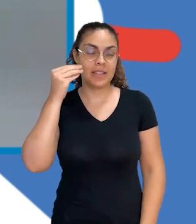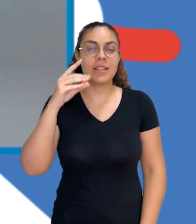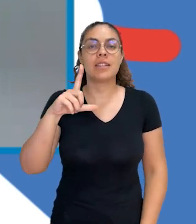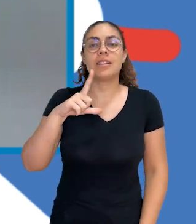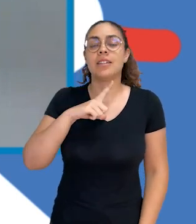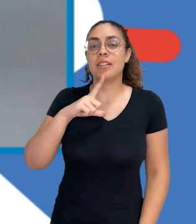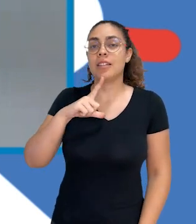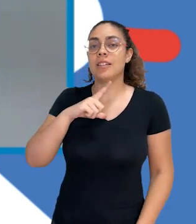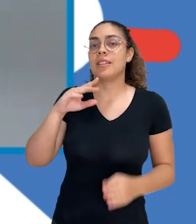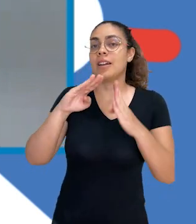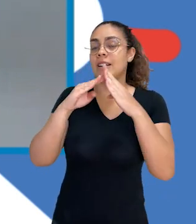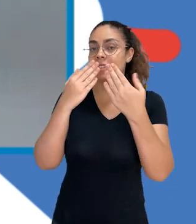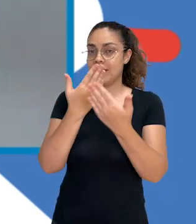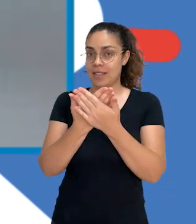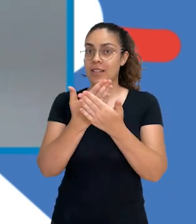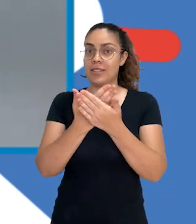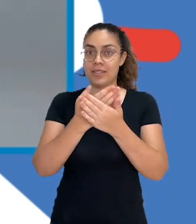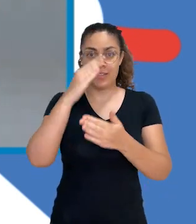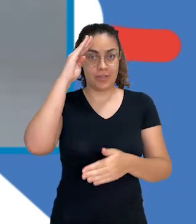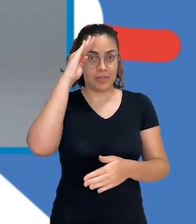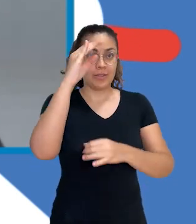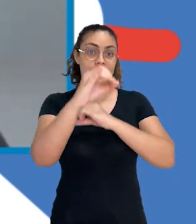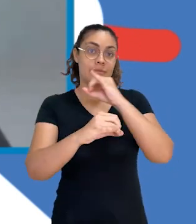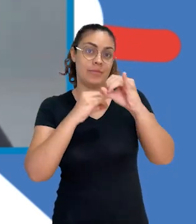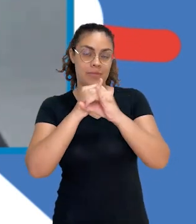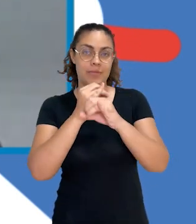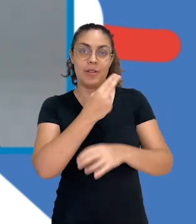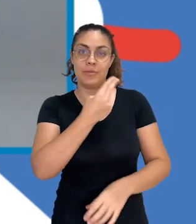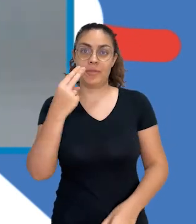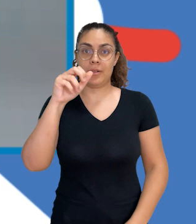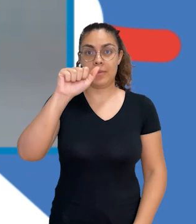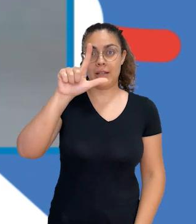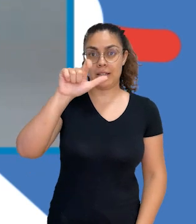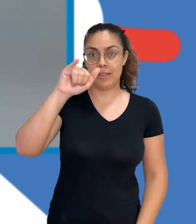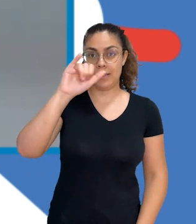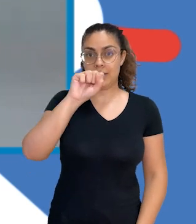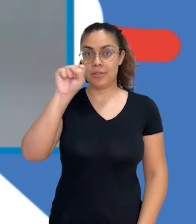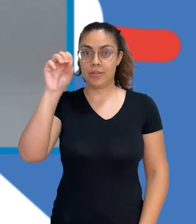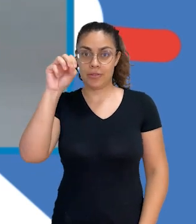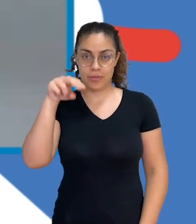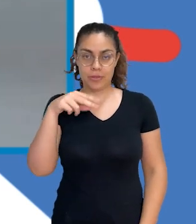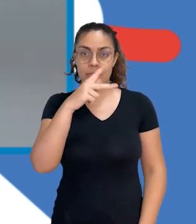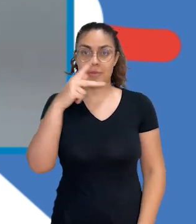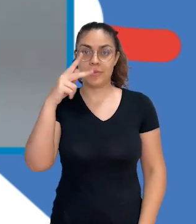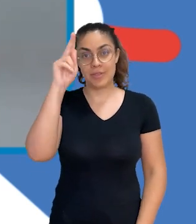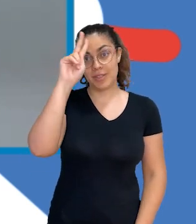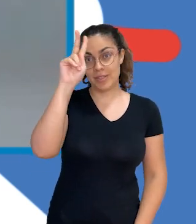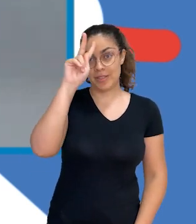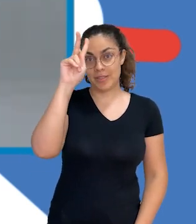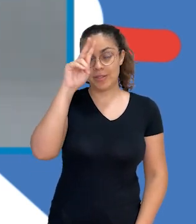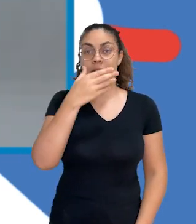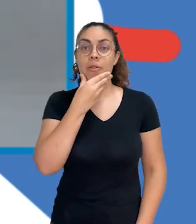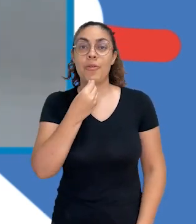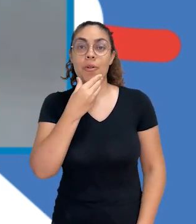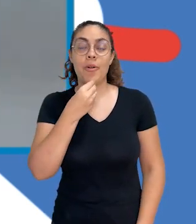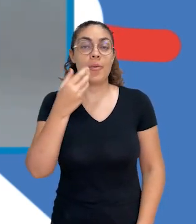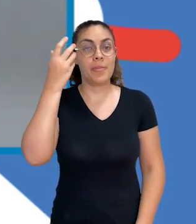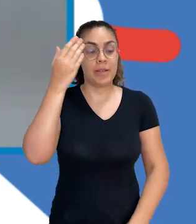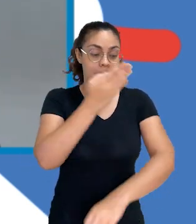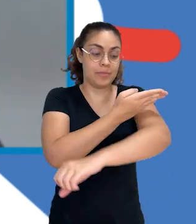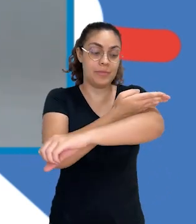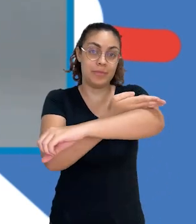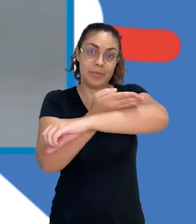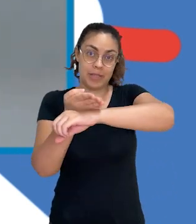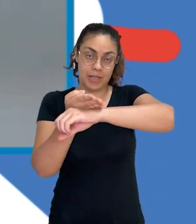criando na sala de aula híbrida. Eu me chamo Alisson, Alisson Campinas, sou professor de História, sou homem branco,